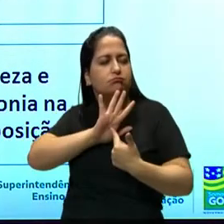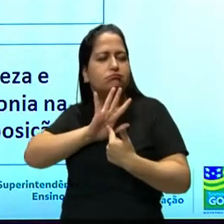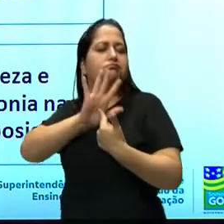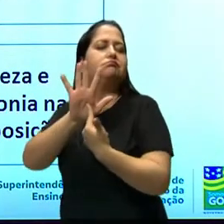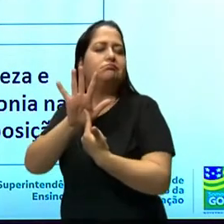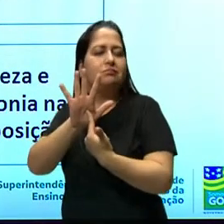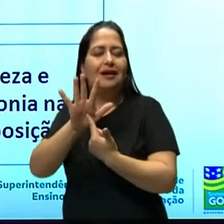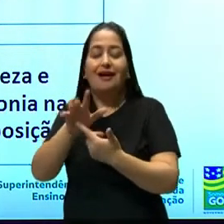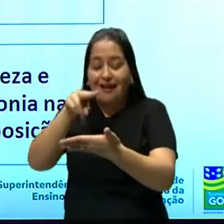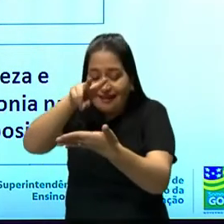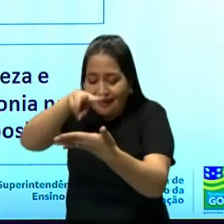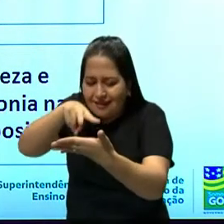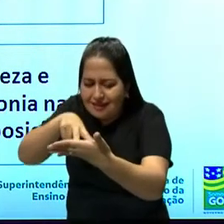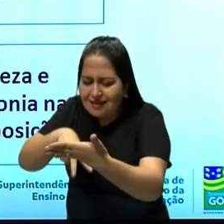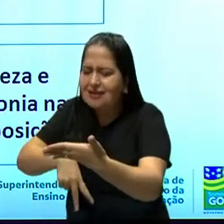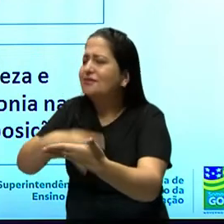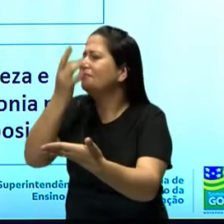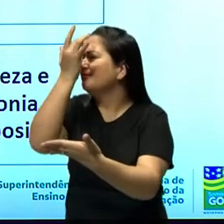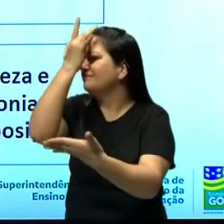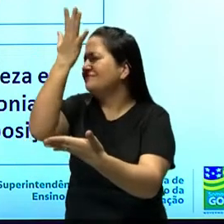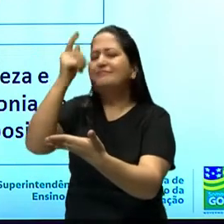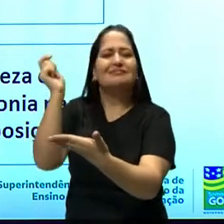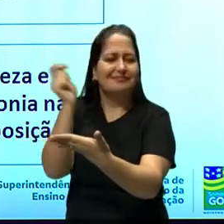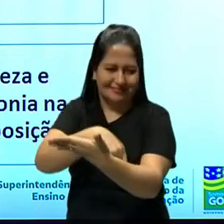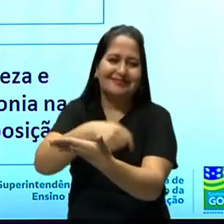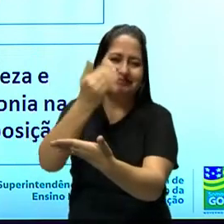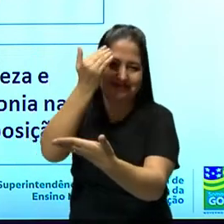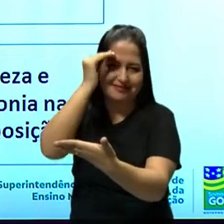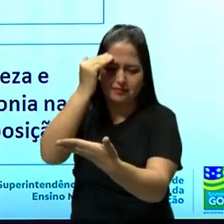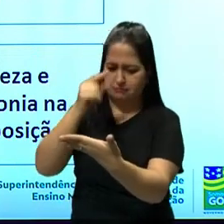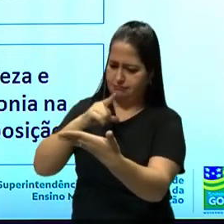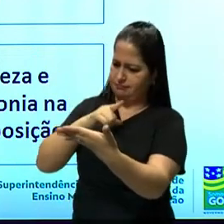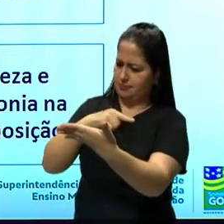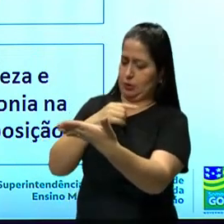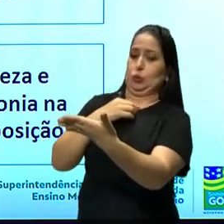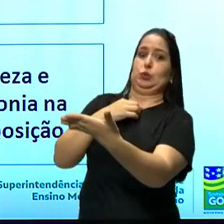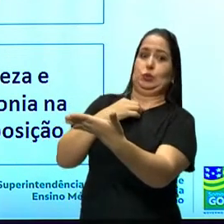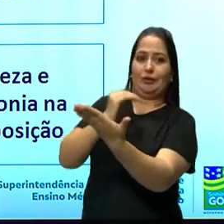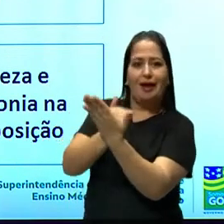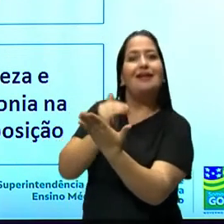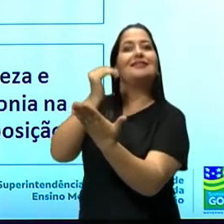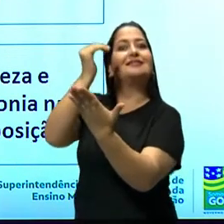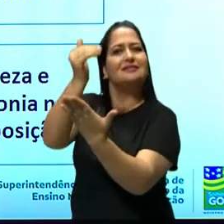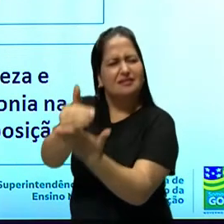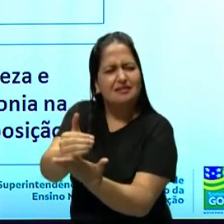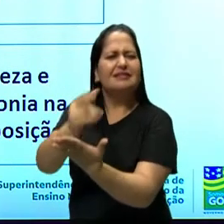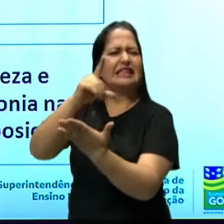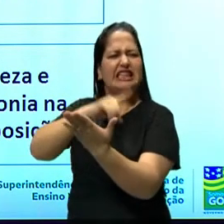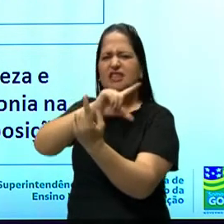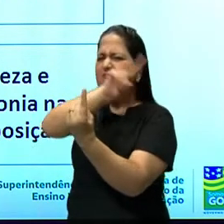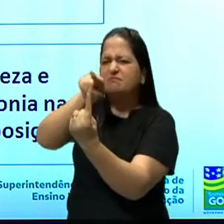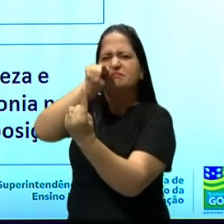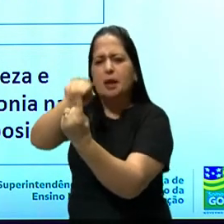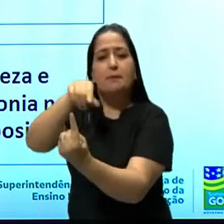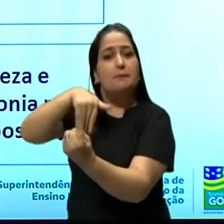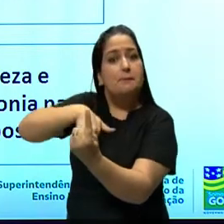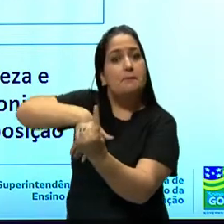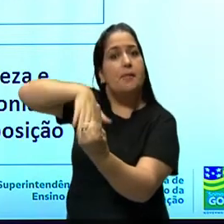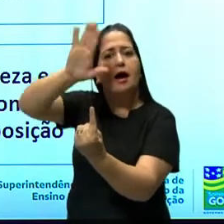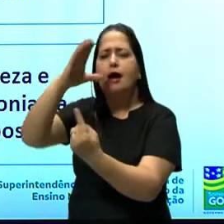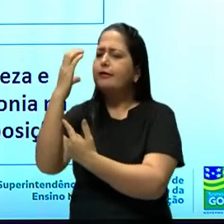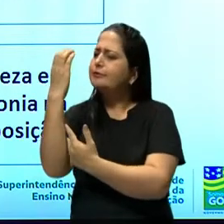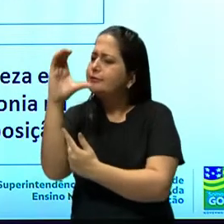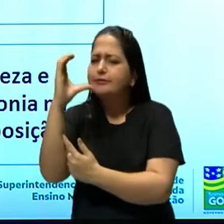linguagem mais fácil de se entender, um realismo exagerado. Aí vai aparecer determinismo, um objetivismo mais